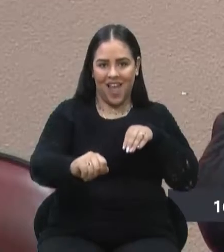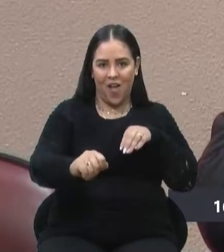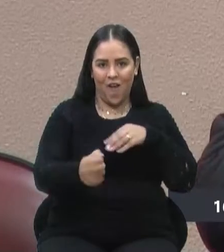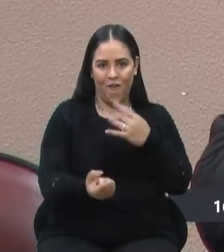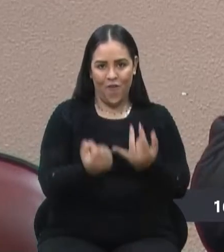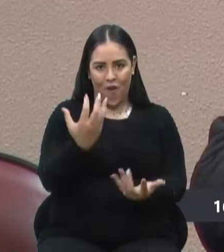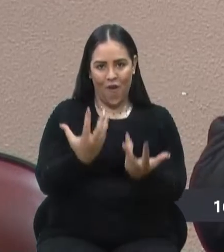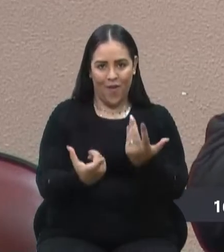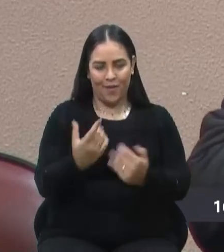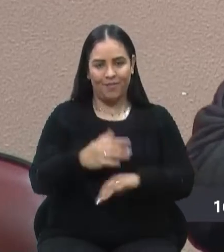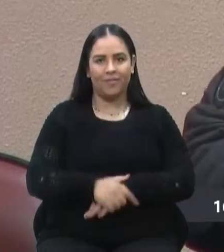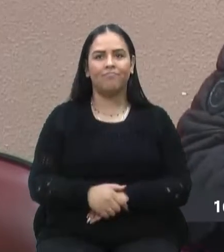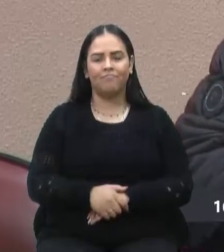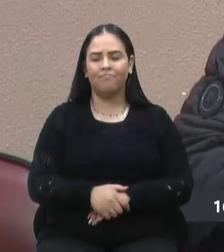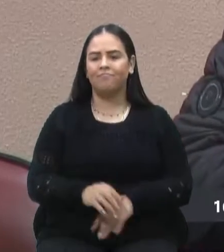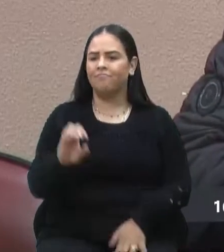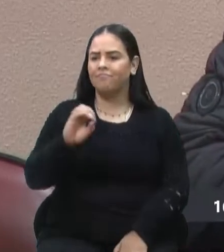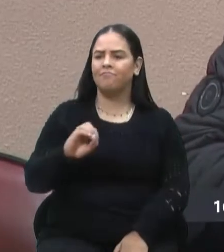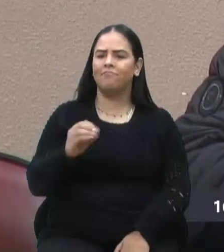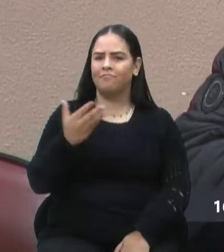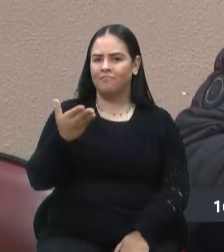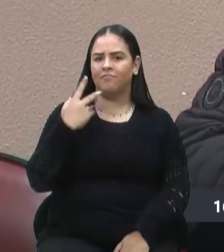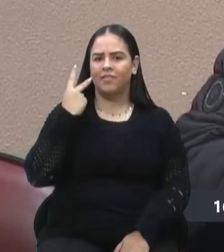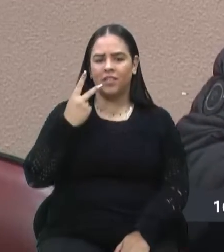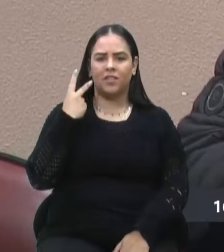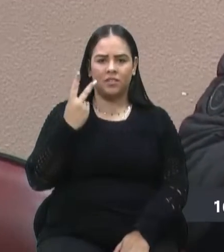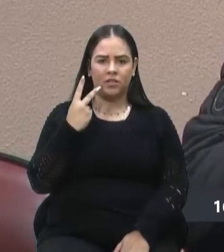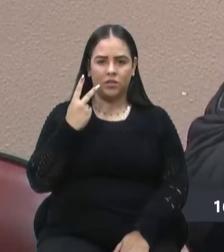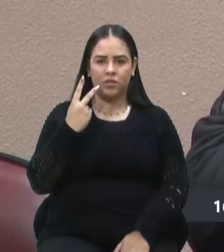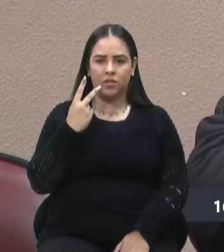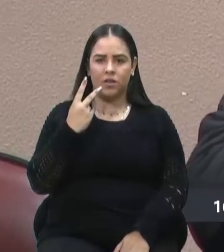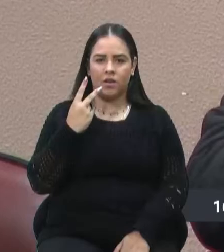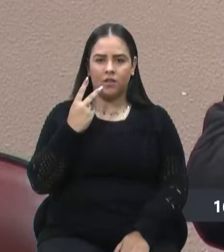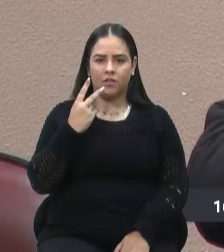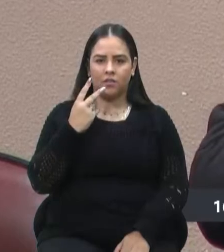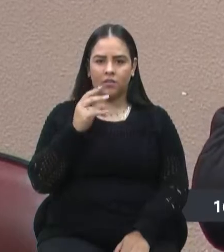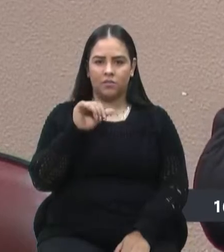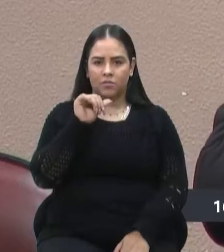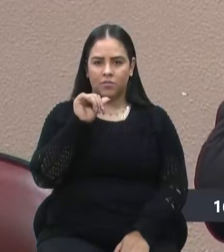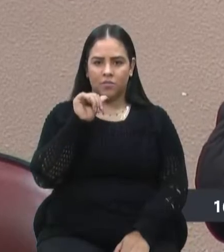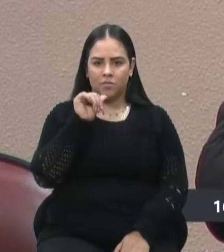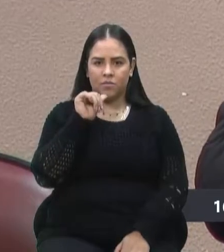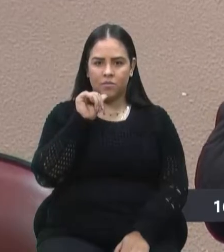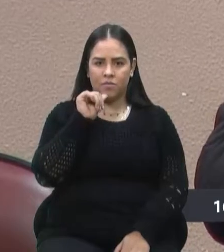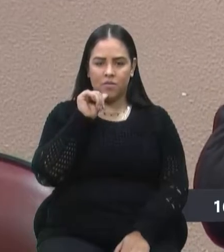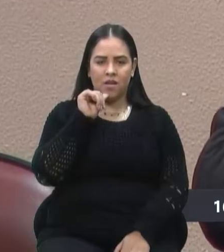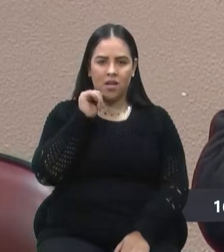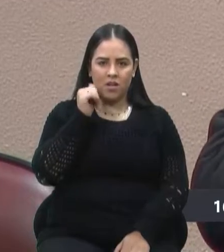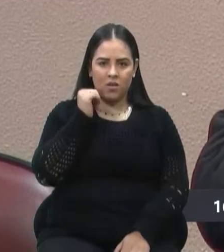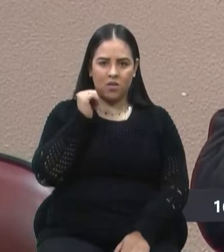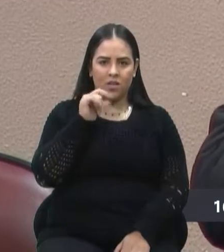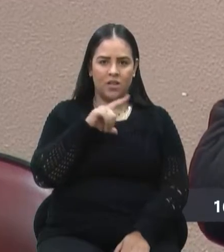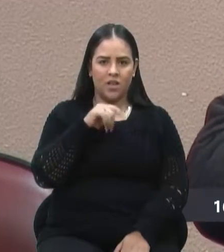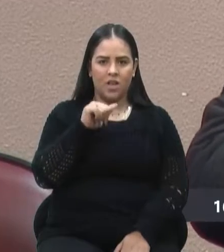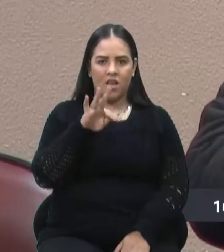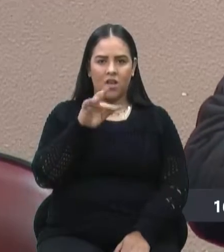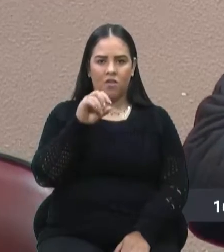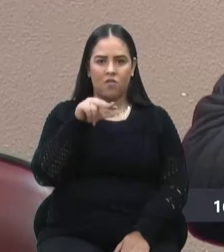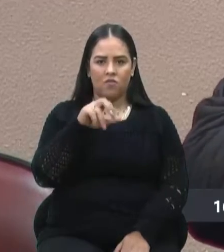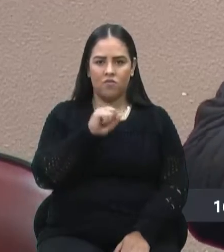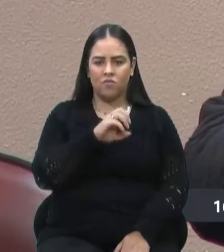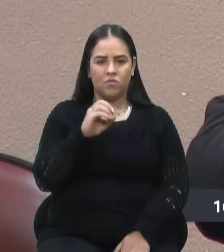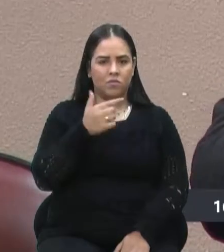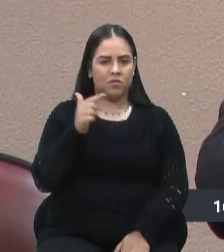pertinente a sua, até tentei entrar em contrato com o Afonso, que ele é muito prestativo, isso como pessoa não se discute,